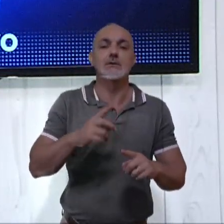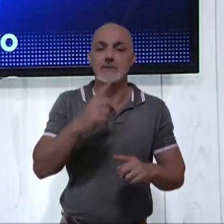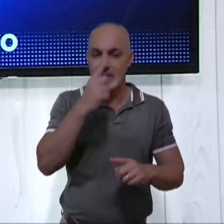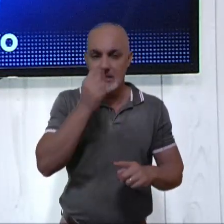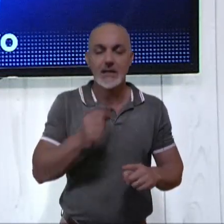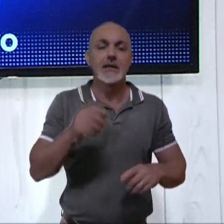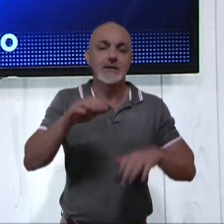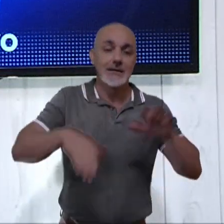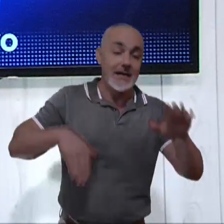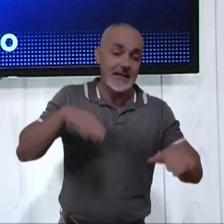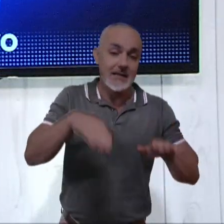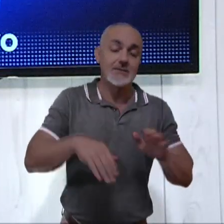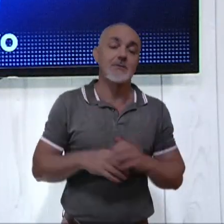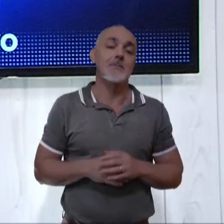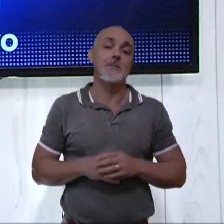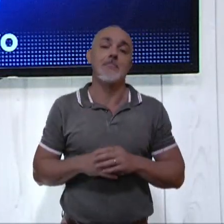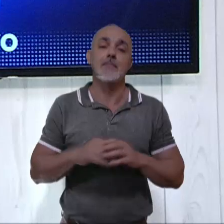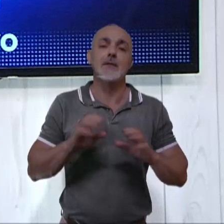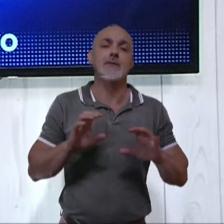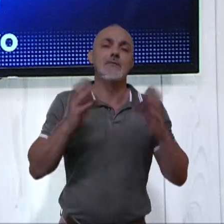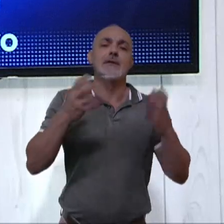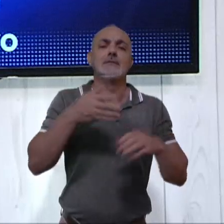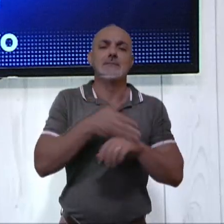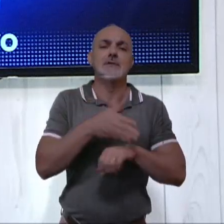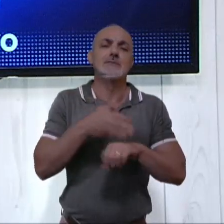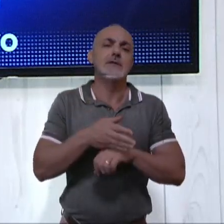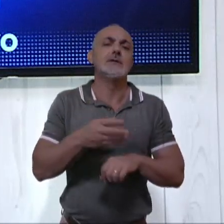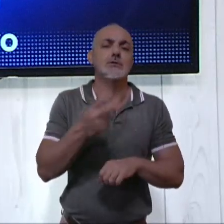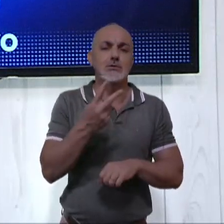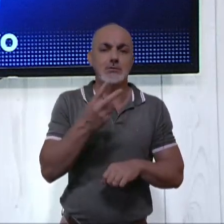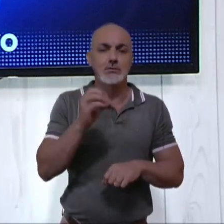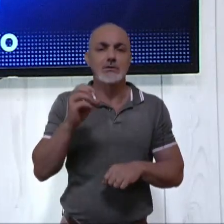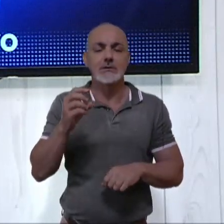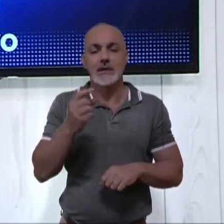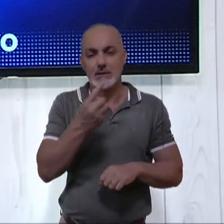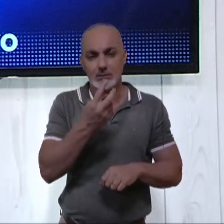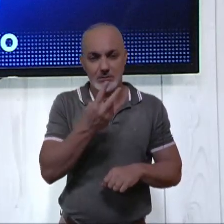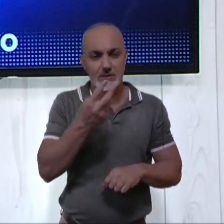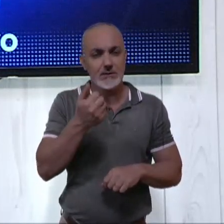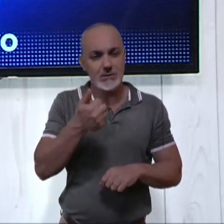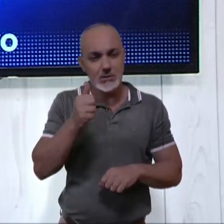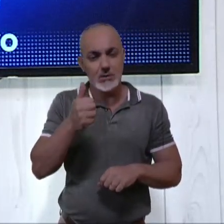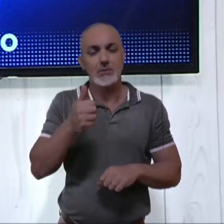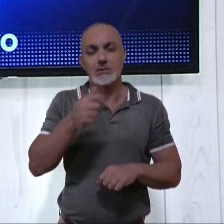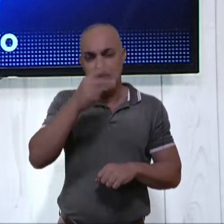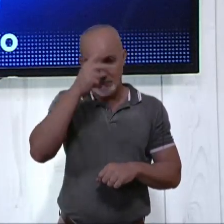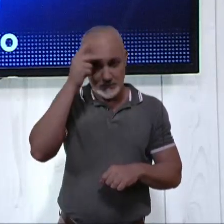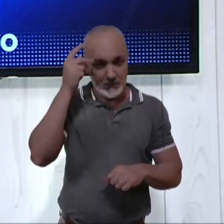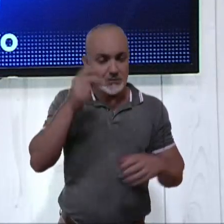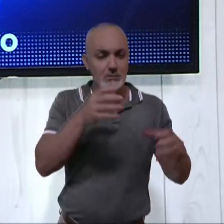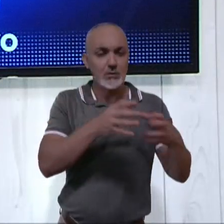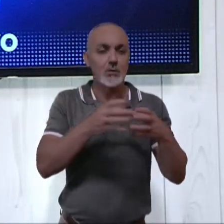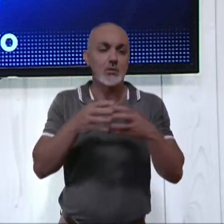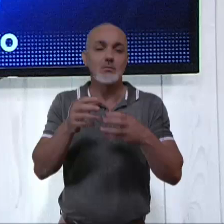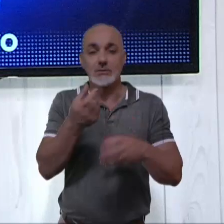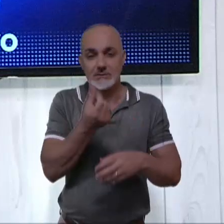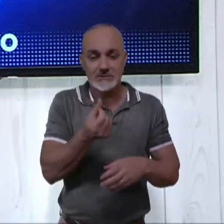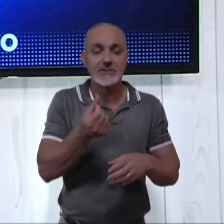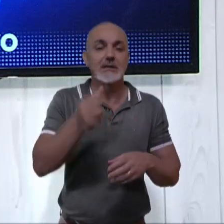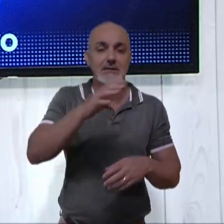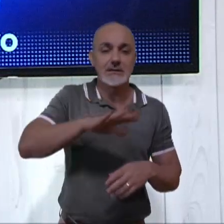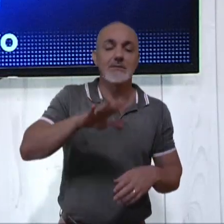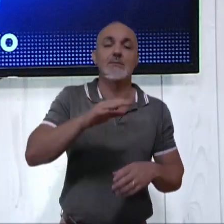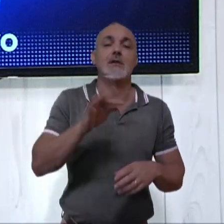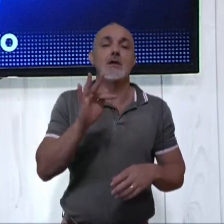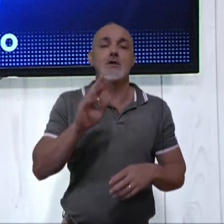de Natação. O evento conta com a participação de 211 atletas de 6 equipes da região. Pela